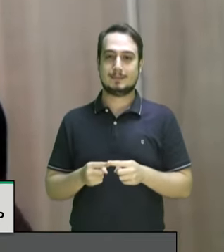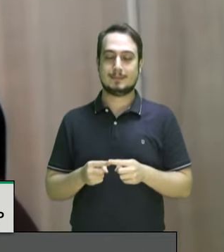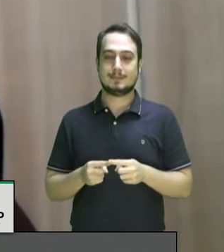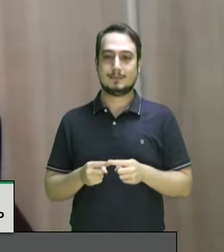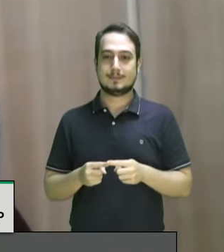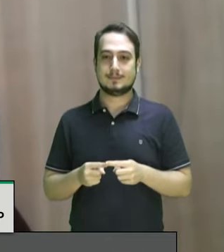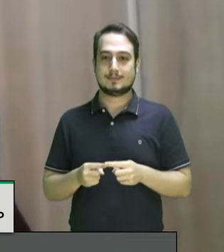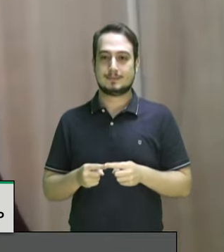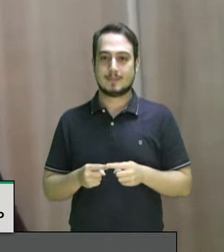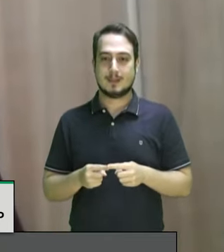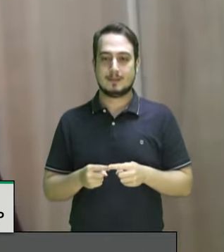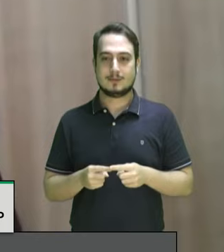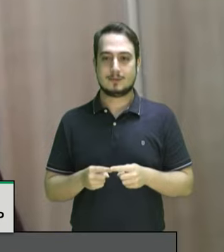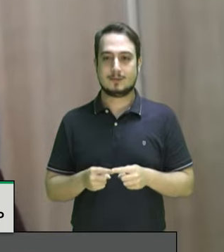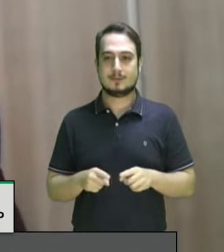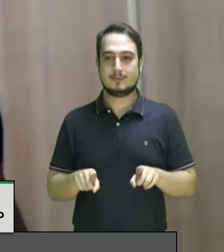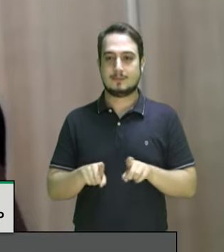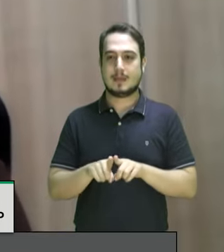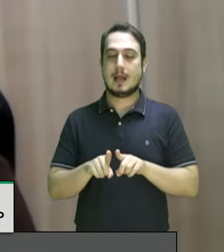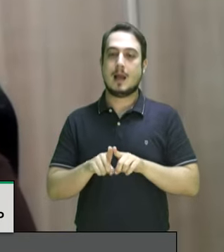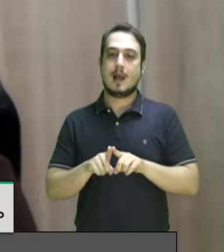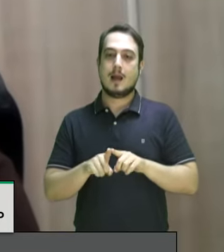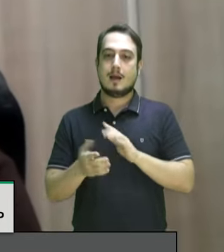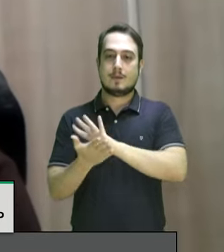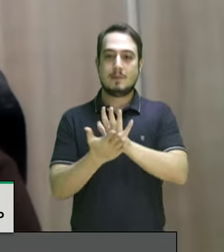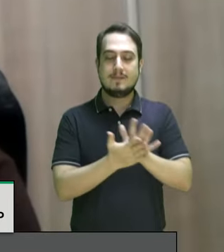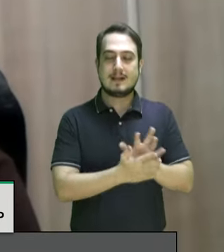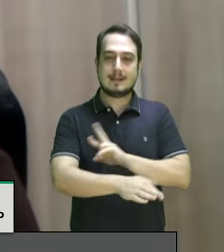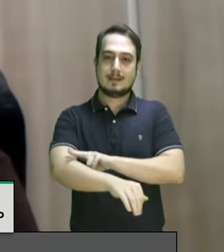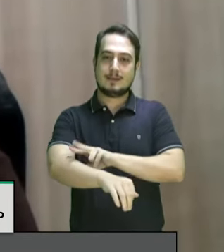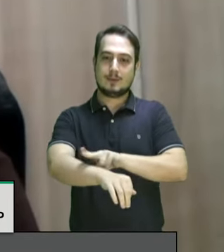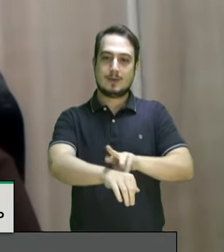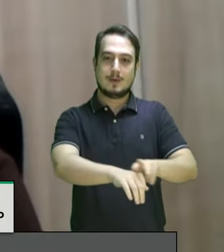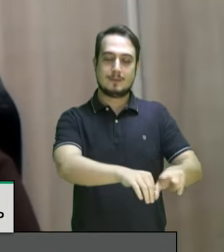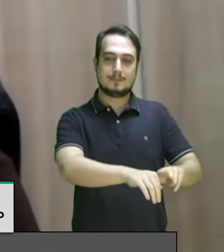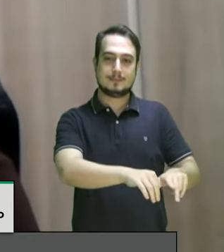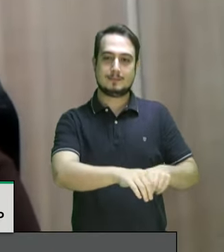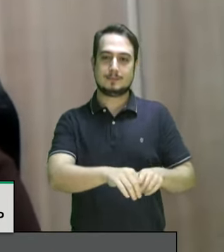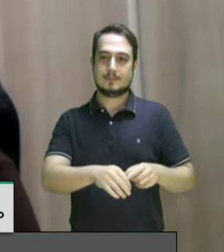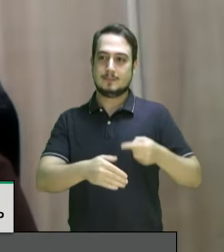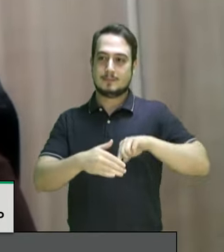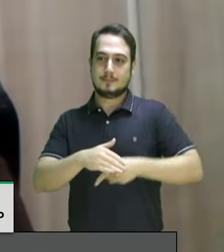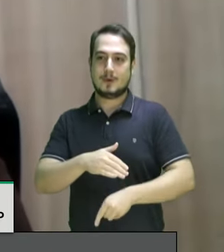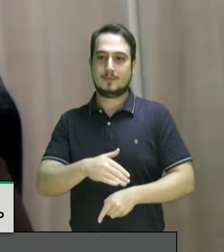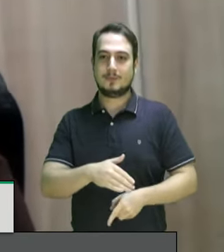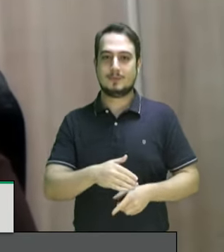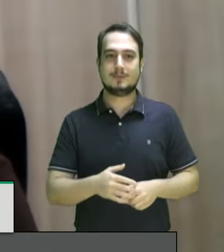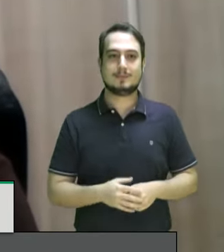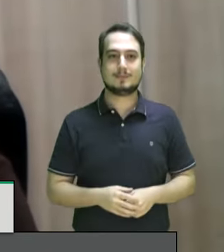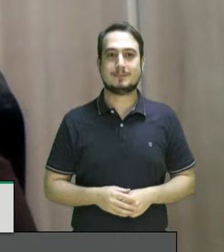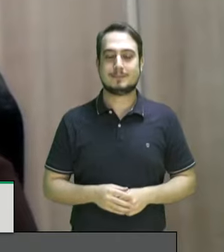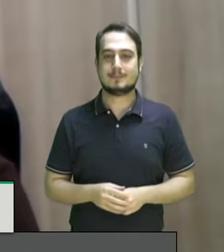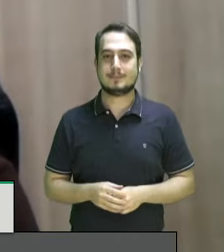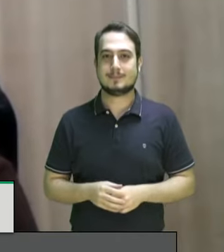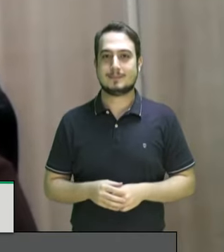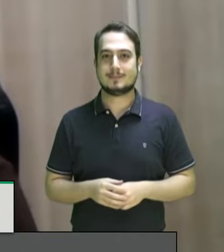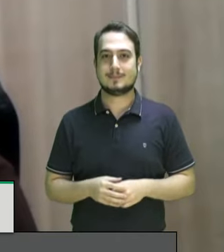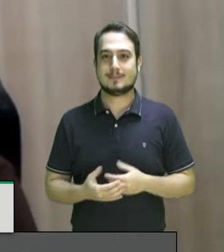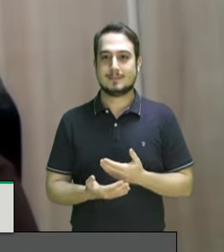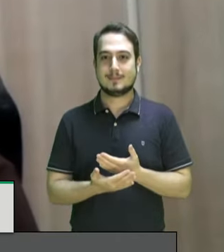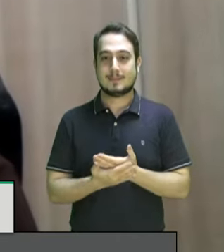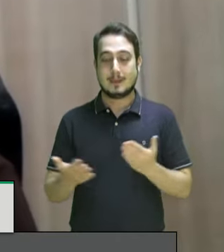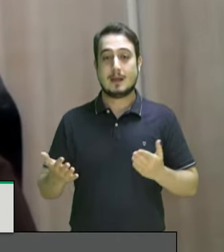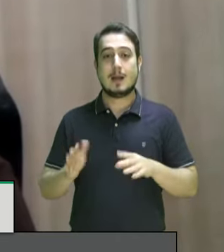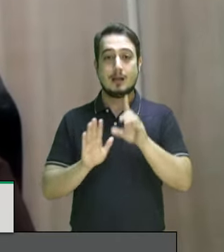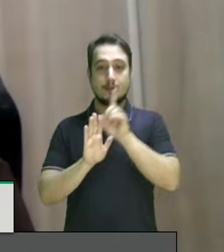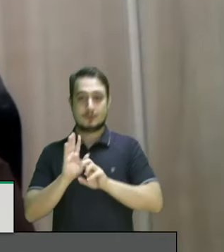racismo estrutural no Brasil então inicio aqui parabenizando a comissão de direitos humanos